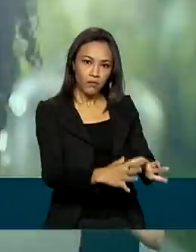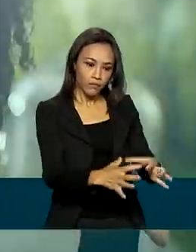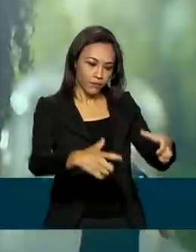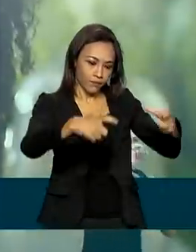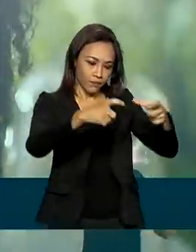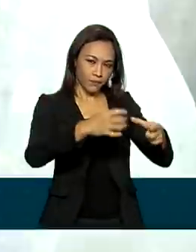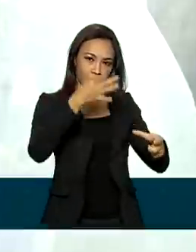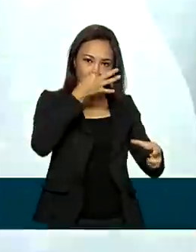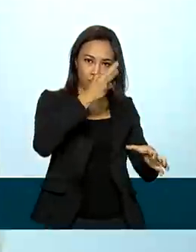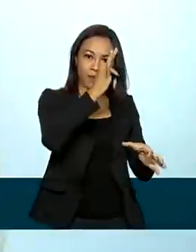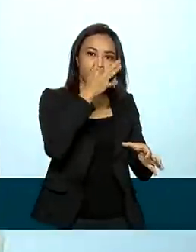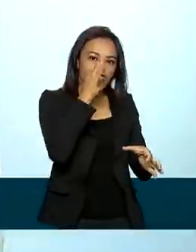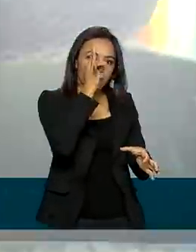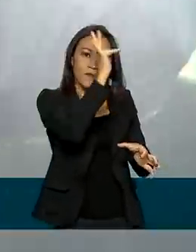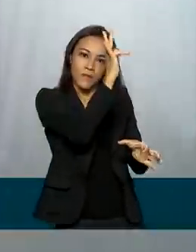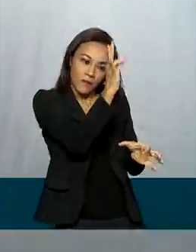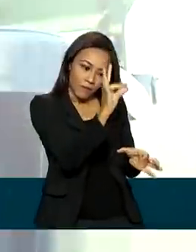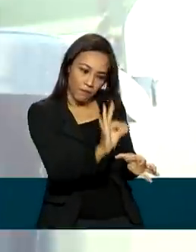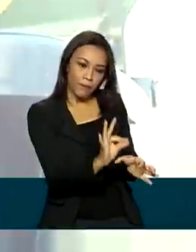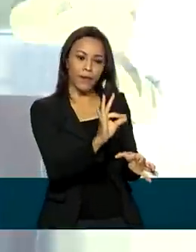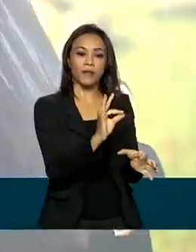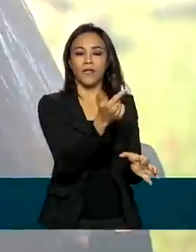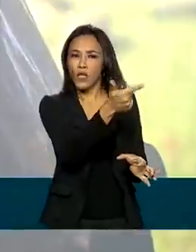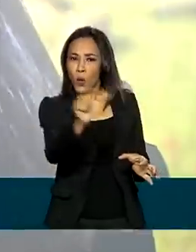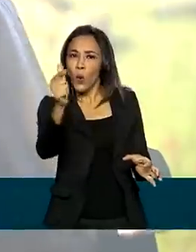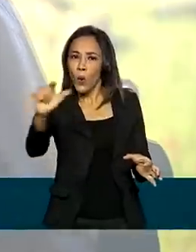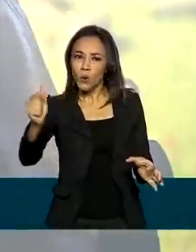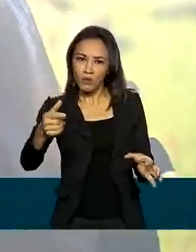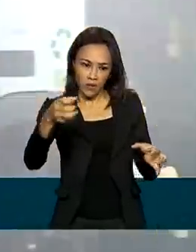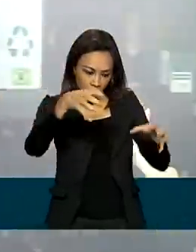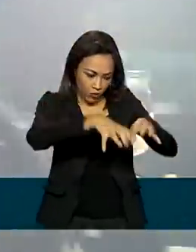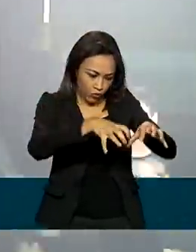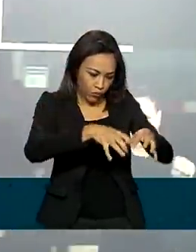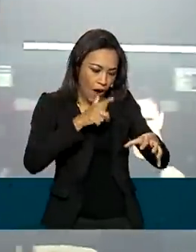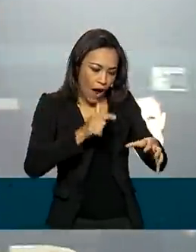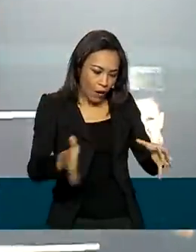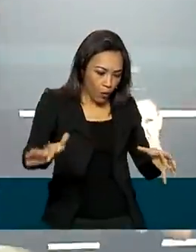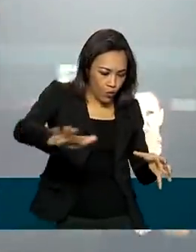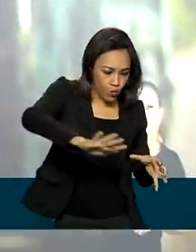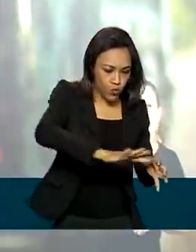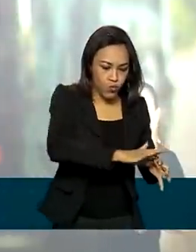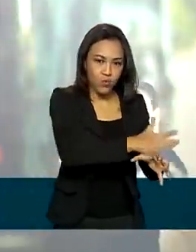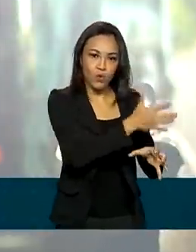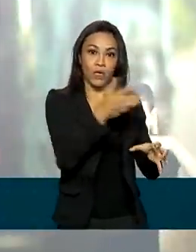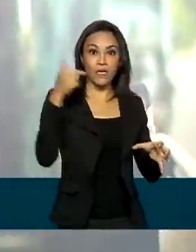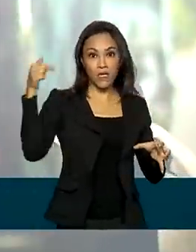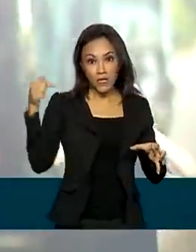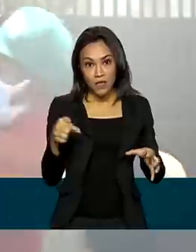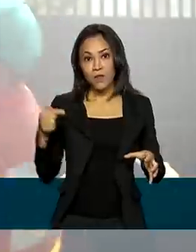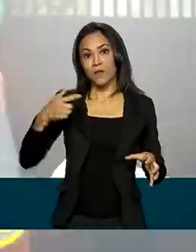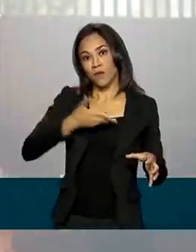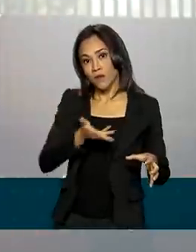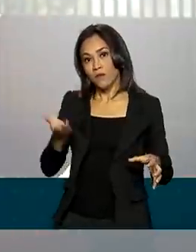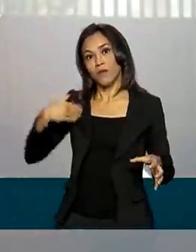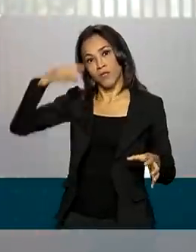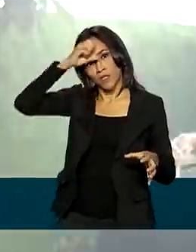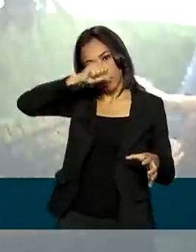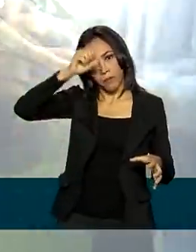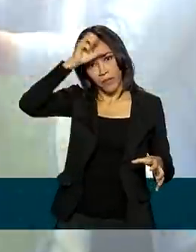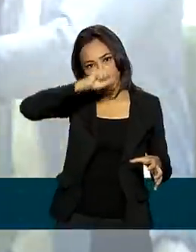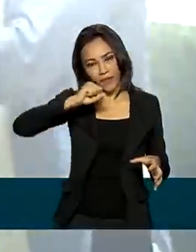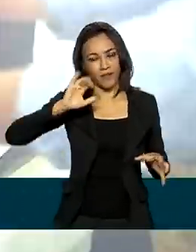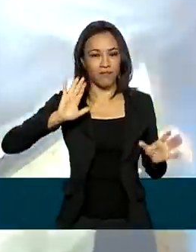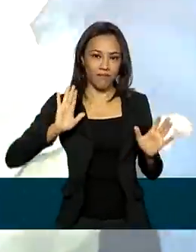garrafas e em outros recipientes que acumulam água. Lições aprendidas ao longo dos anos,